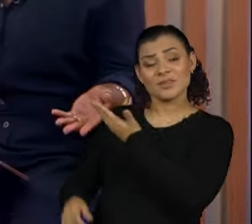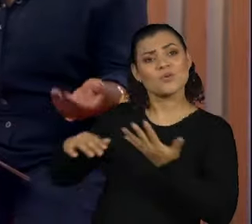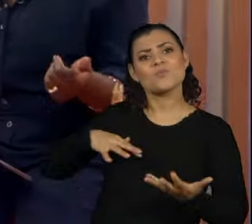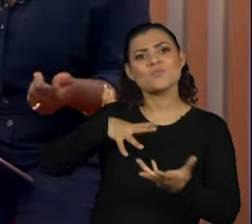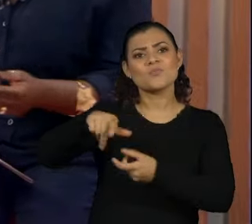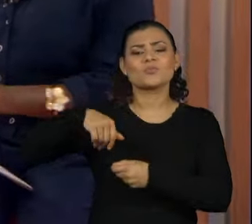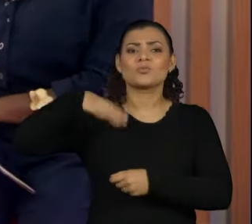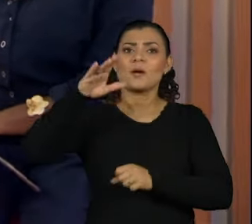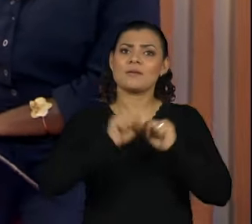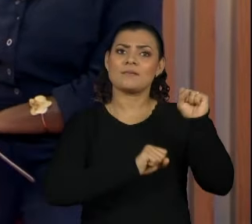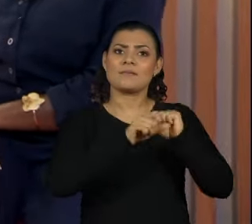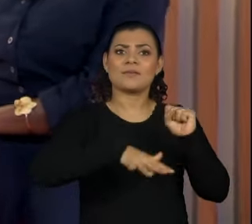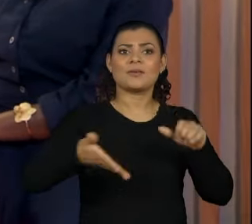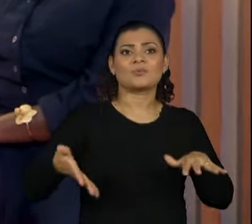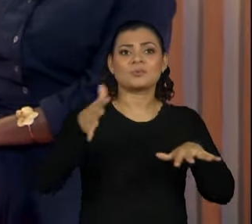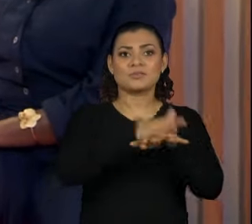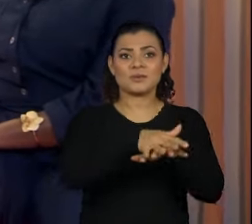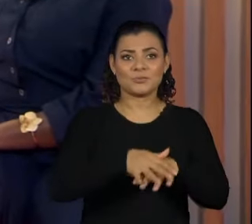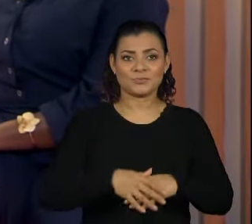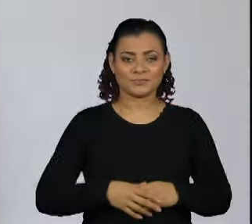mundo corporativo mais inclusivo.